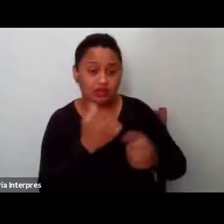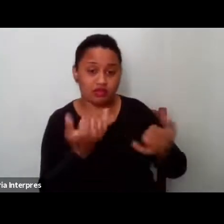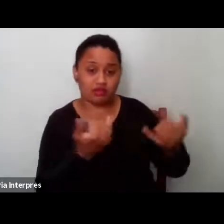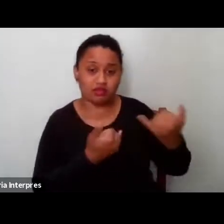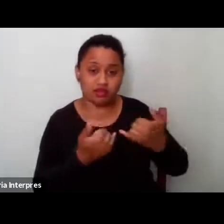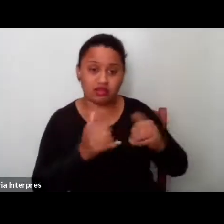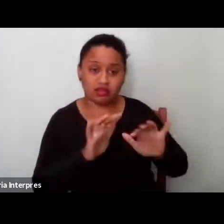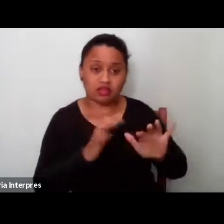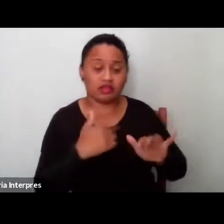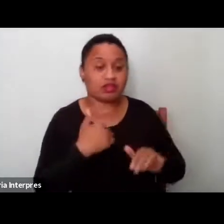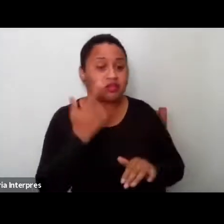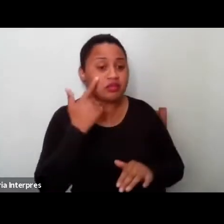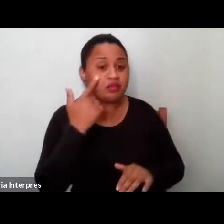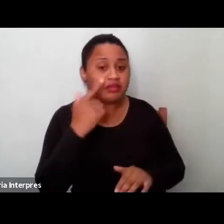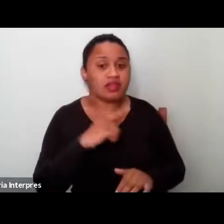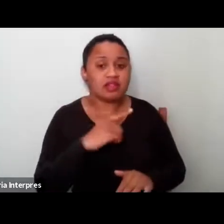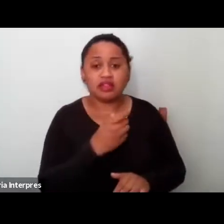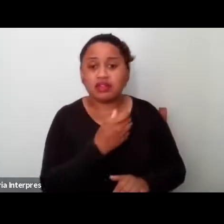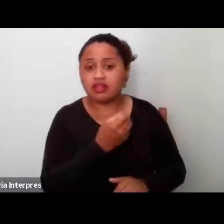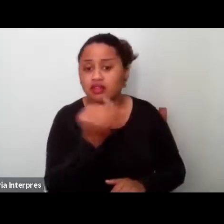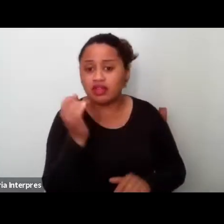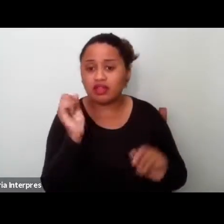vamos ver se tem alguém que possa